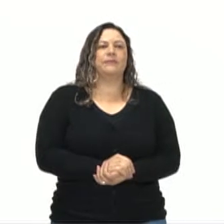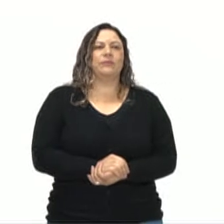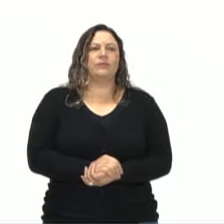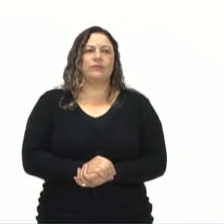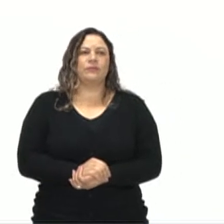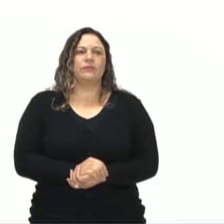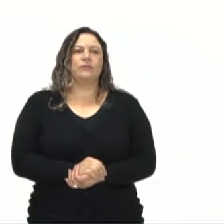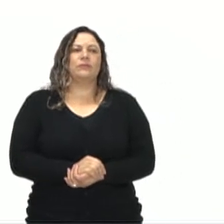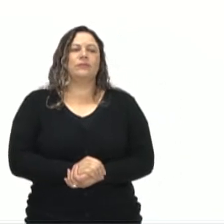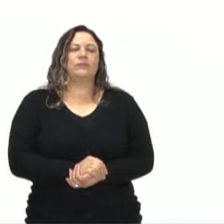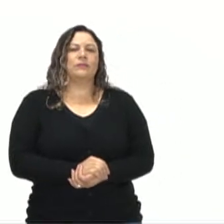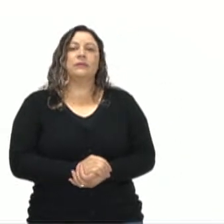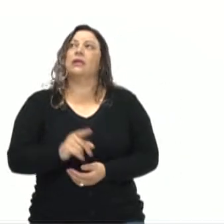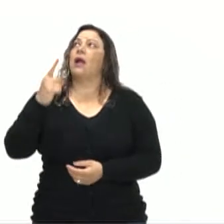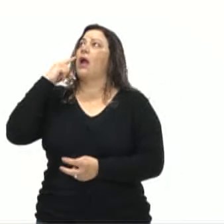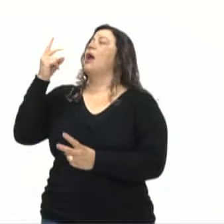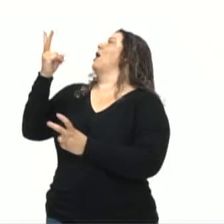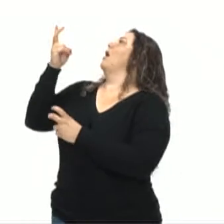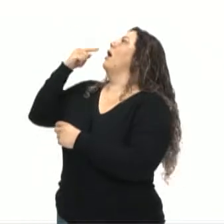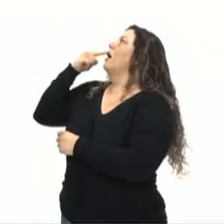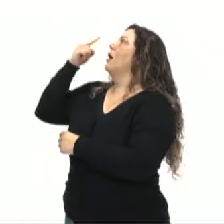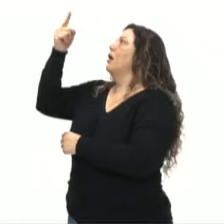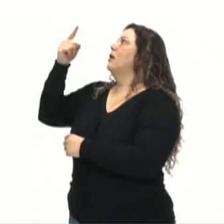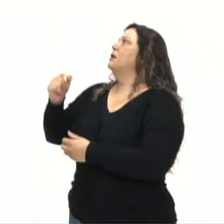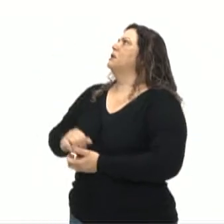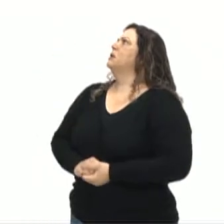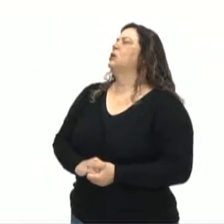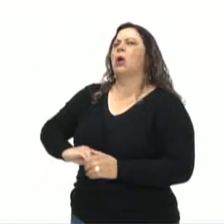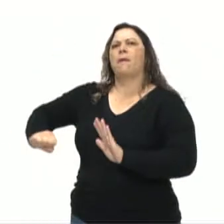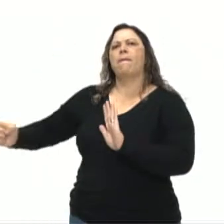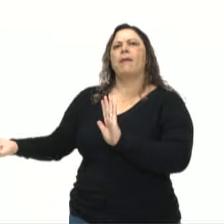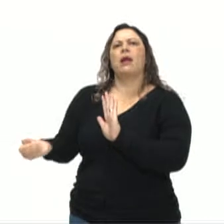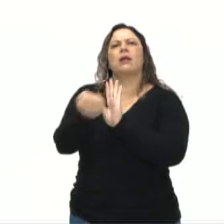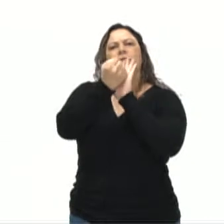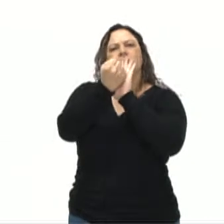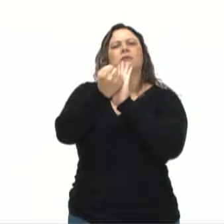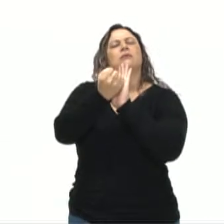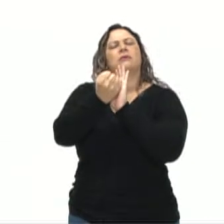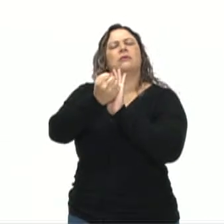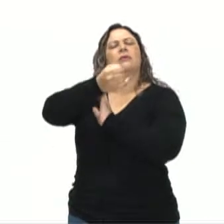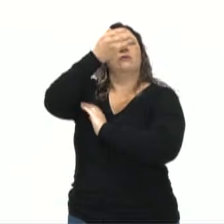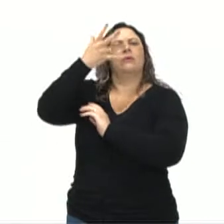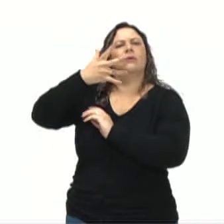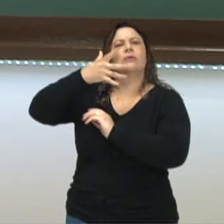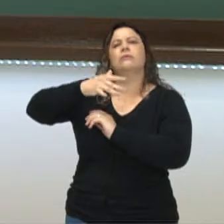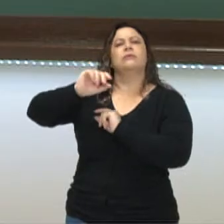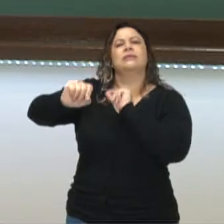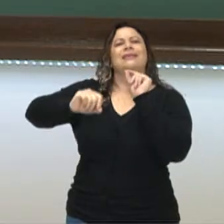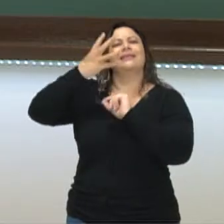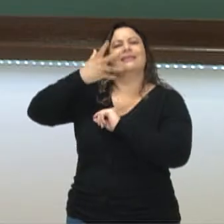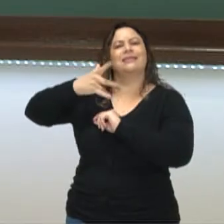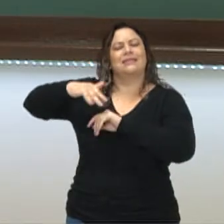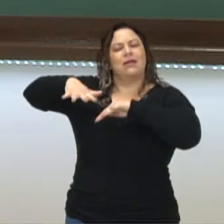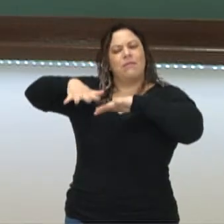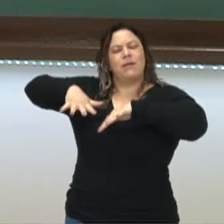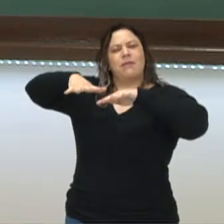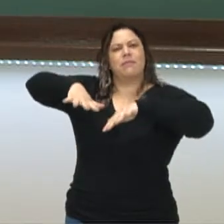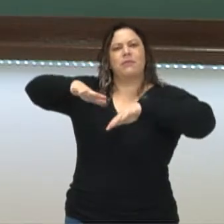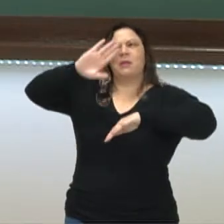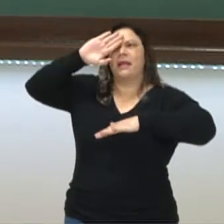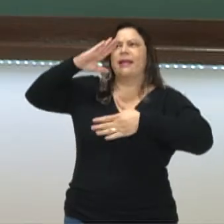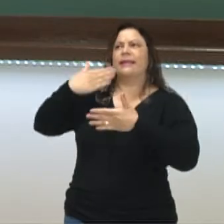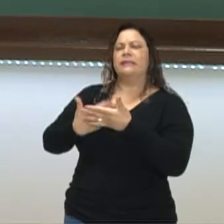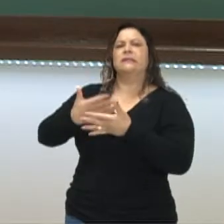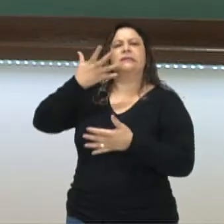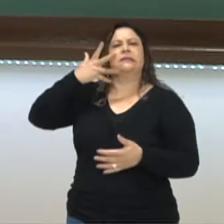Aqui nós temos uma cruzada bem emblemática, que é a cruzada das crianças. Por quê? Porque acreditava-se que a criança,